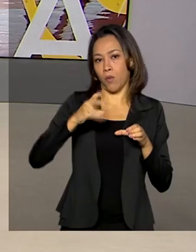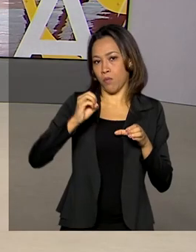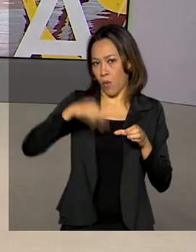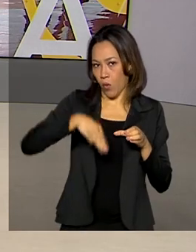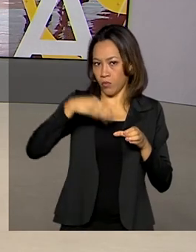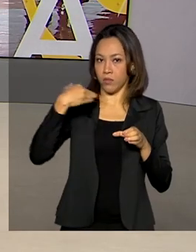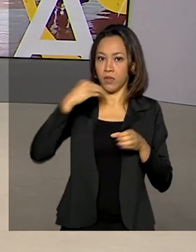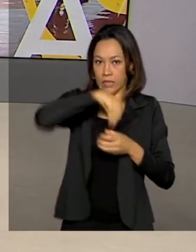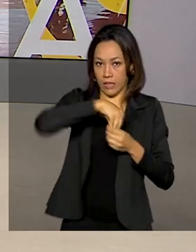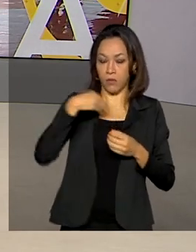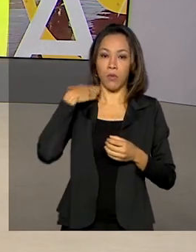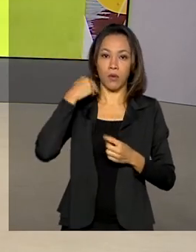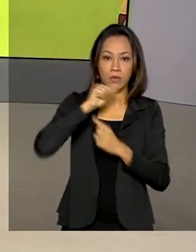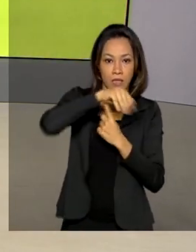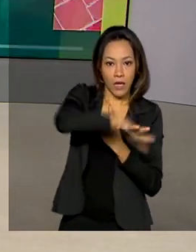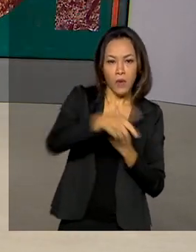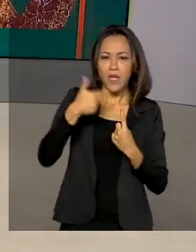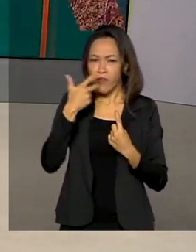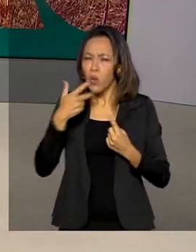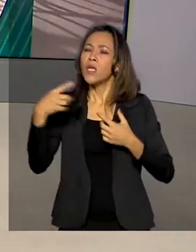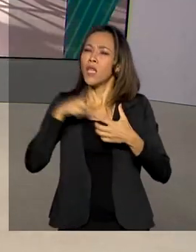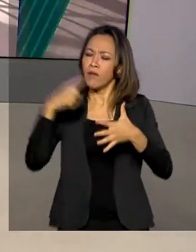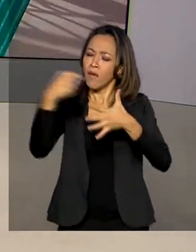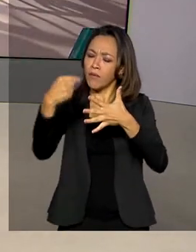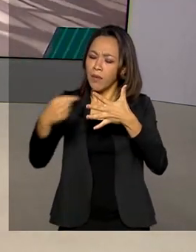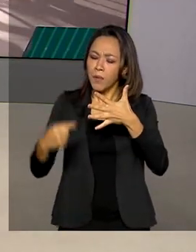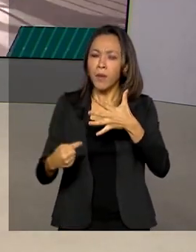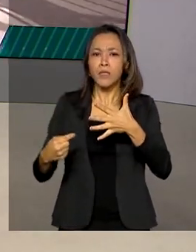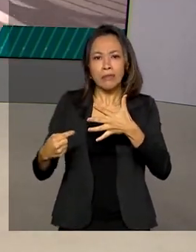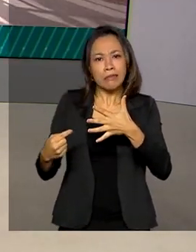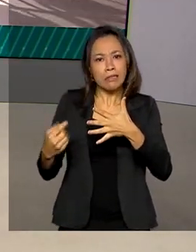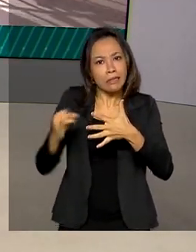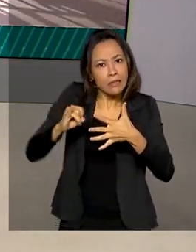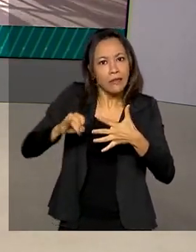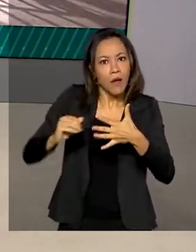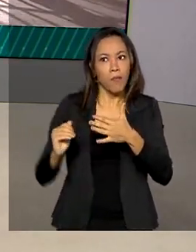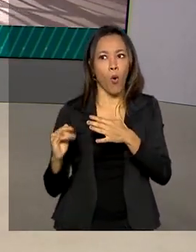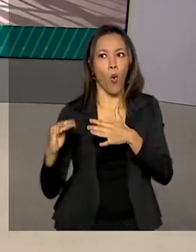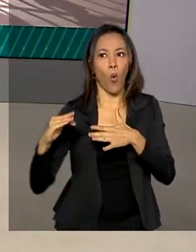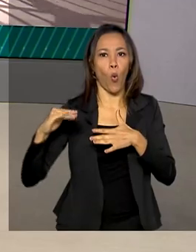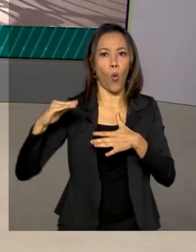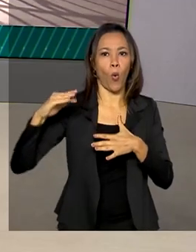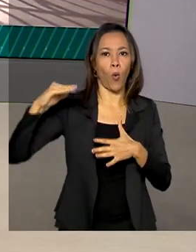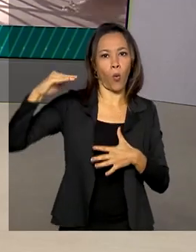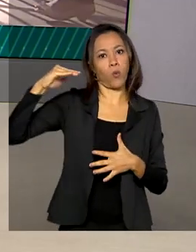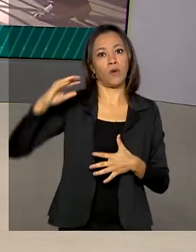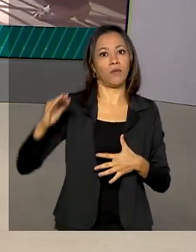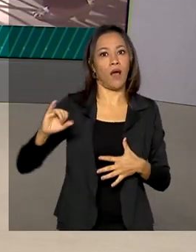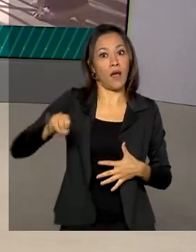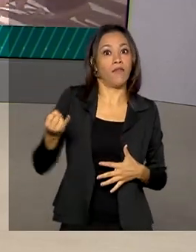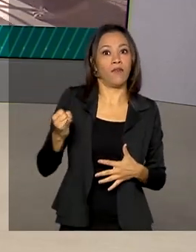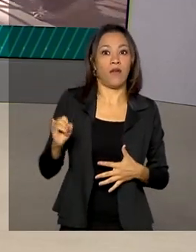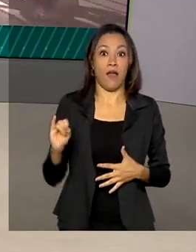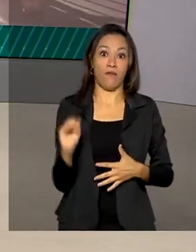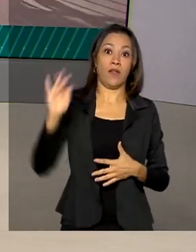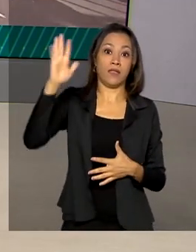considerou que existem fatores que podem elevar a inflação. E a Selic é o principal instrumento de controle dos preços.